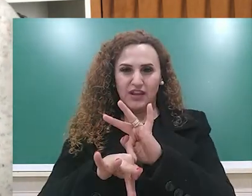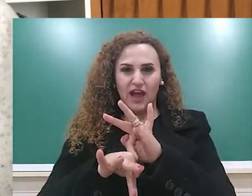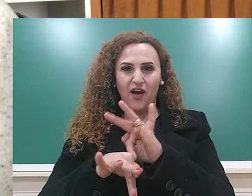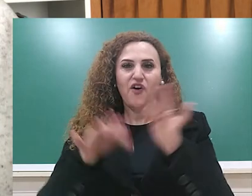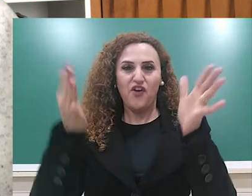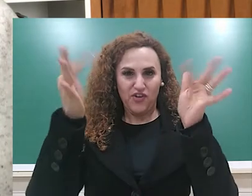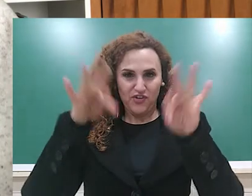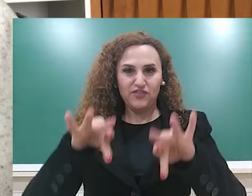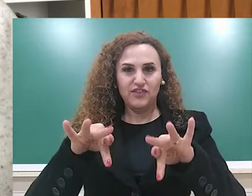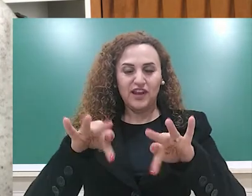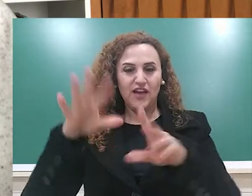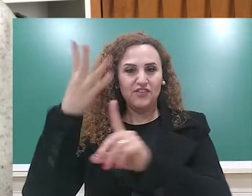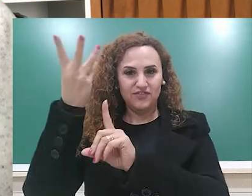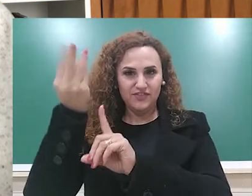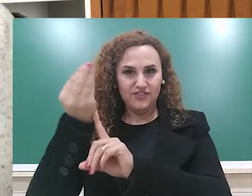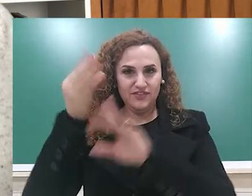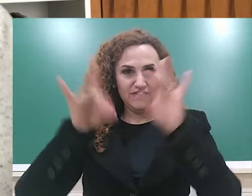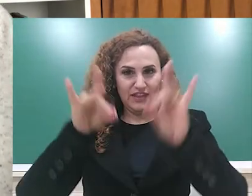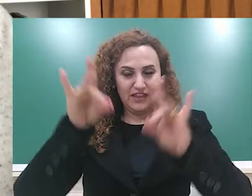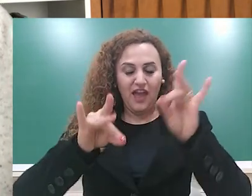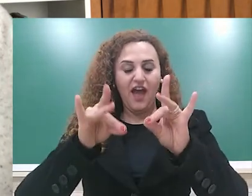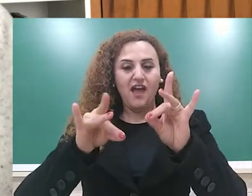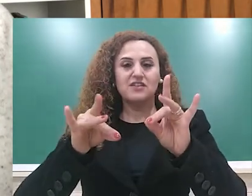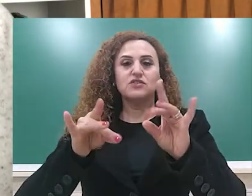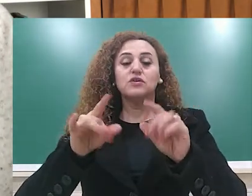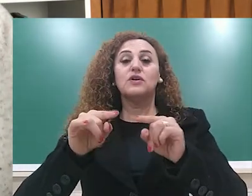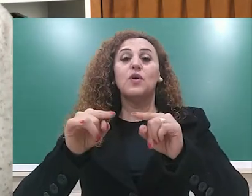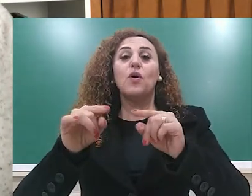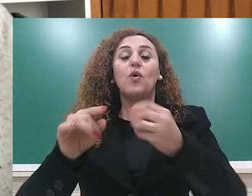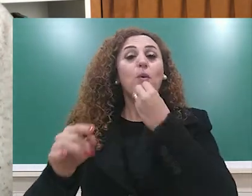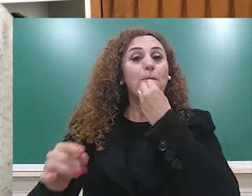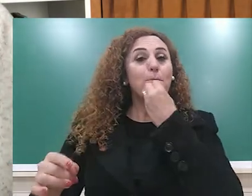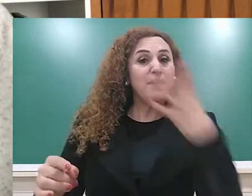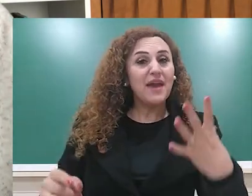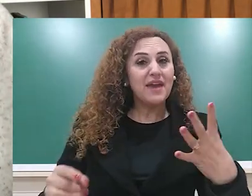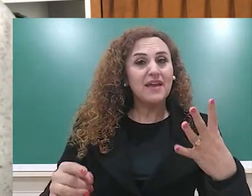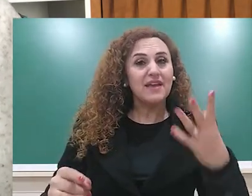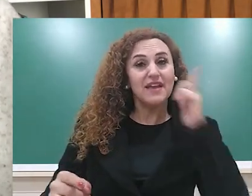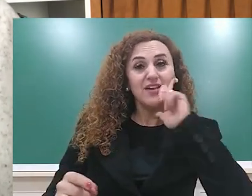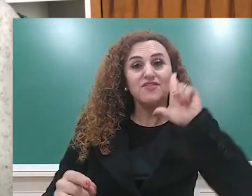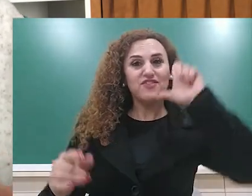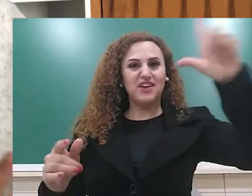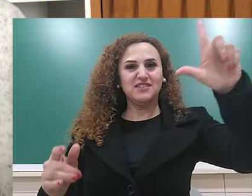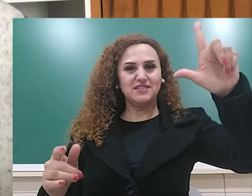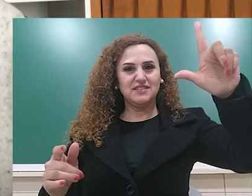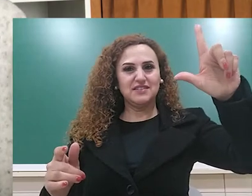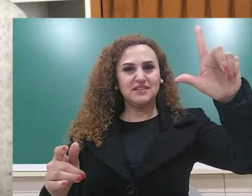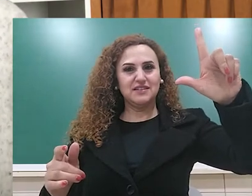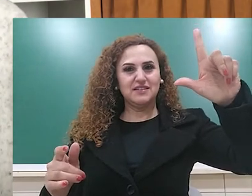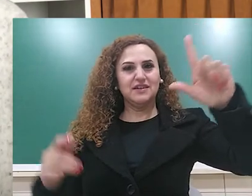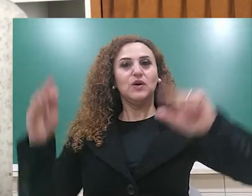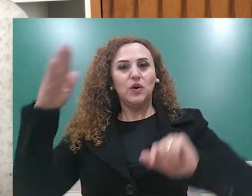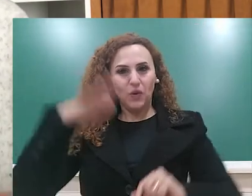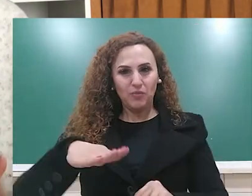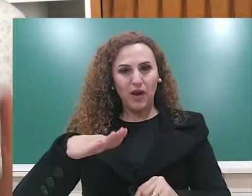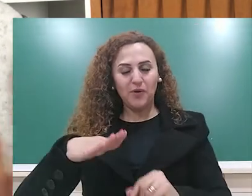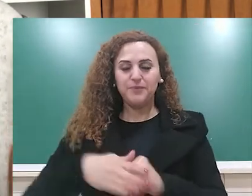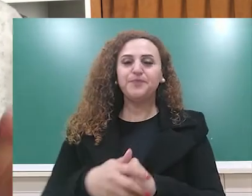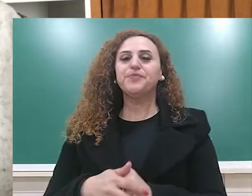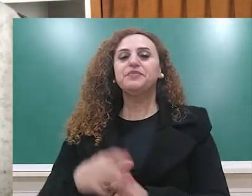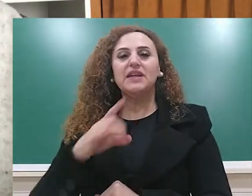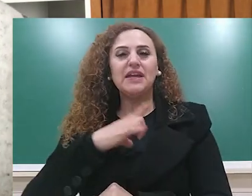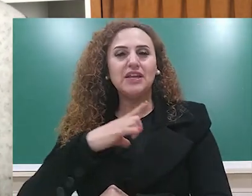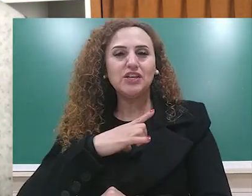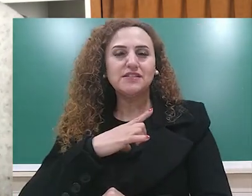e aí chama muito a atenção que, na última parte desse texto, a gente tem um jogral, o